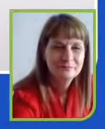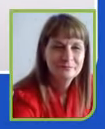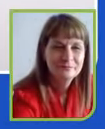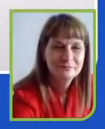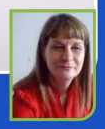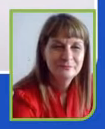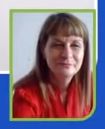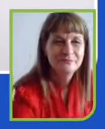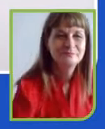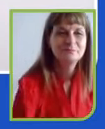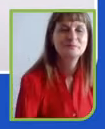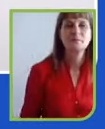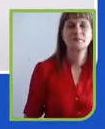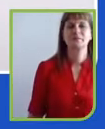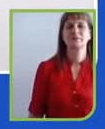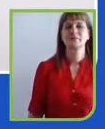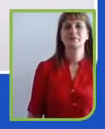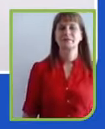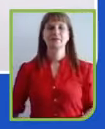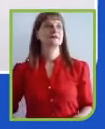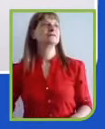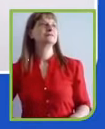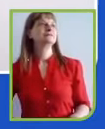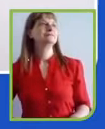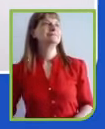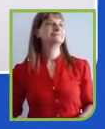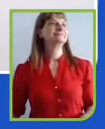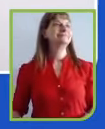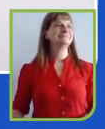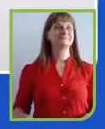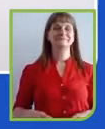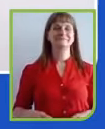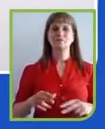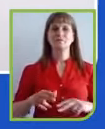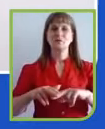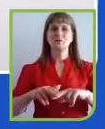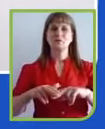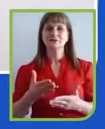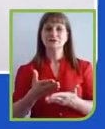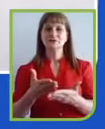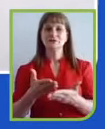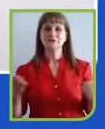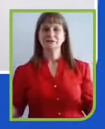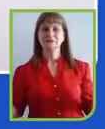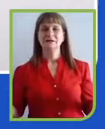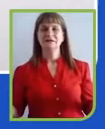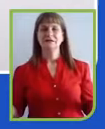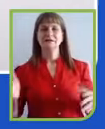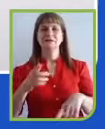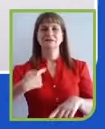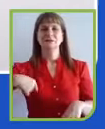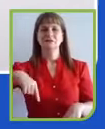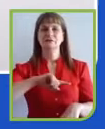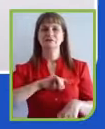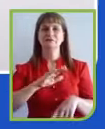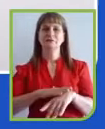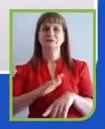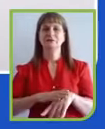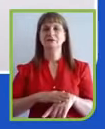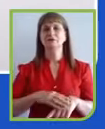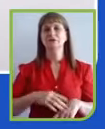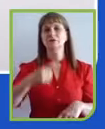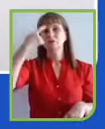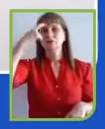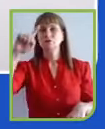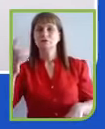nada disso daqui valeria. Então, é por vocês e para vocês que a gente faz isso daqui e, sem dúvida nenhuma, queremos contribuir para que